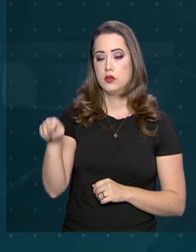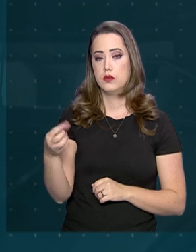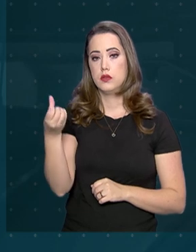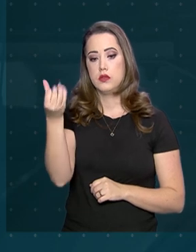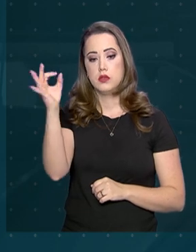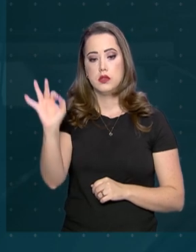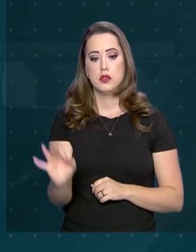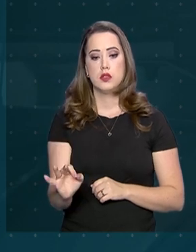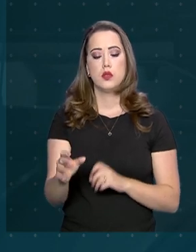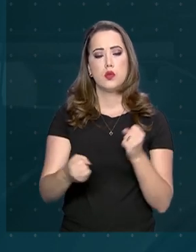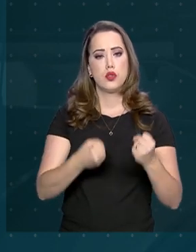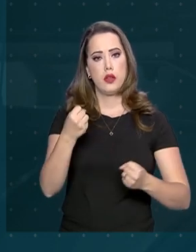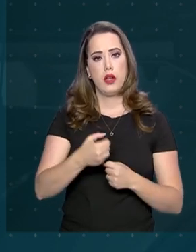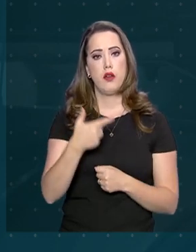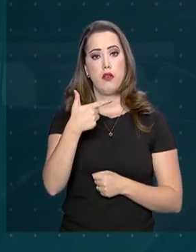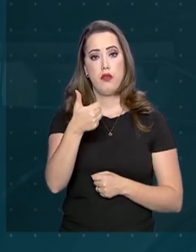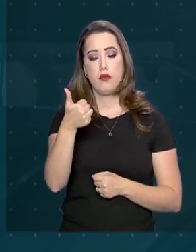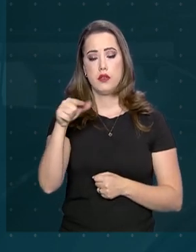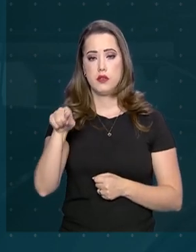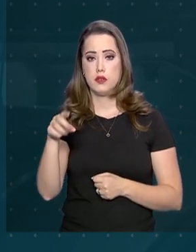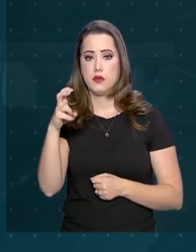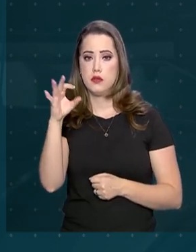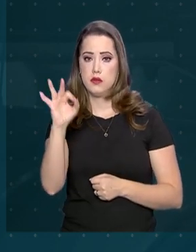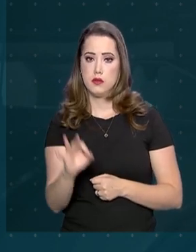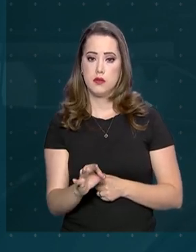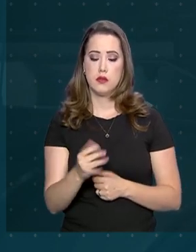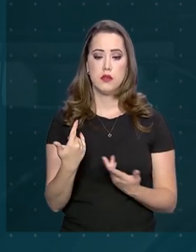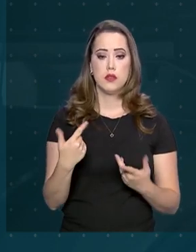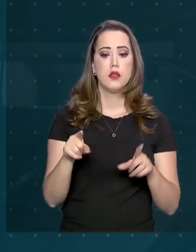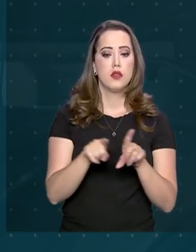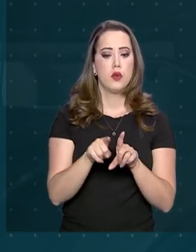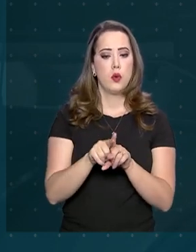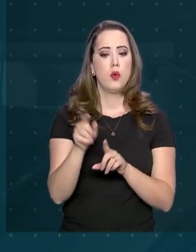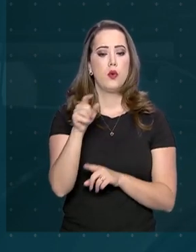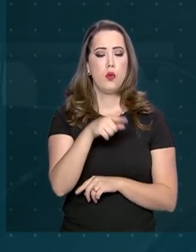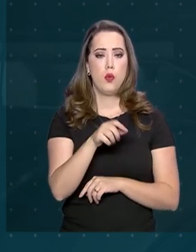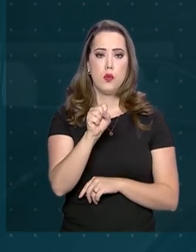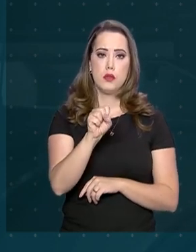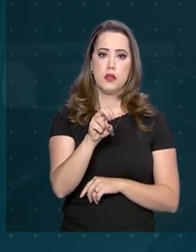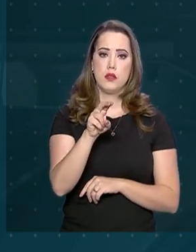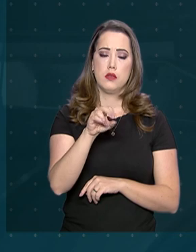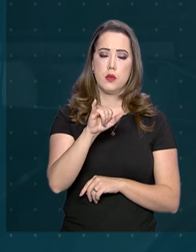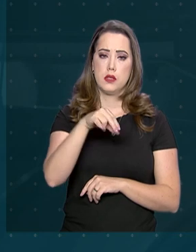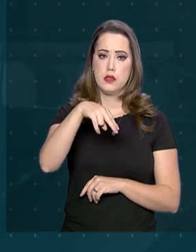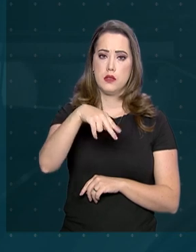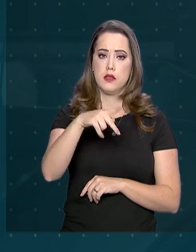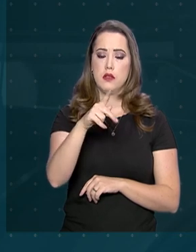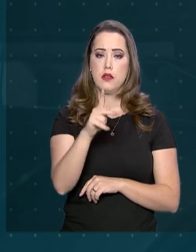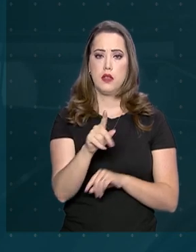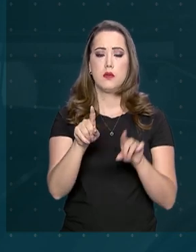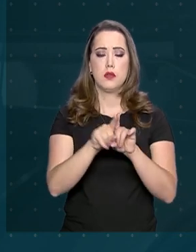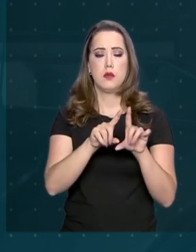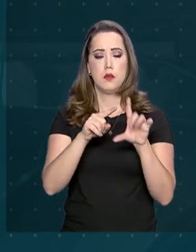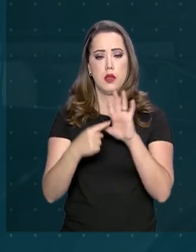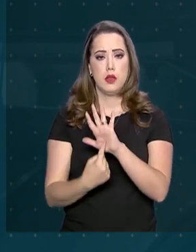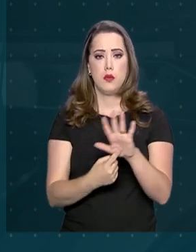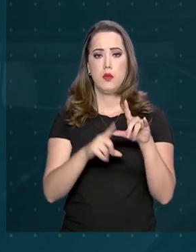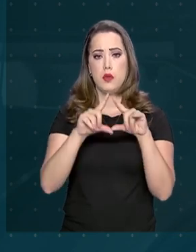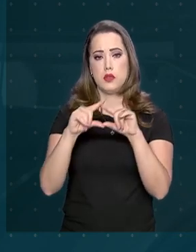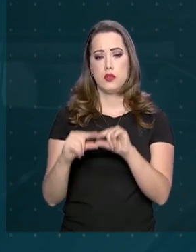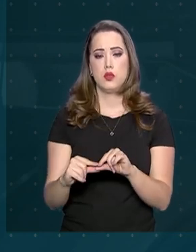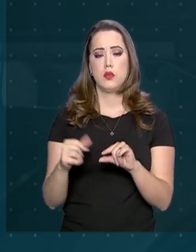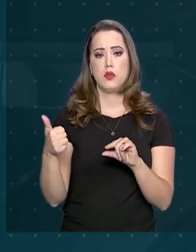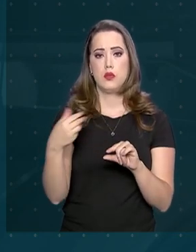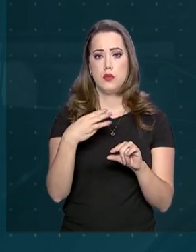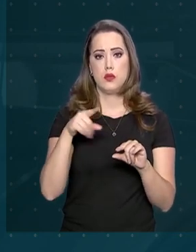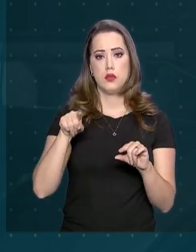queda de 27,5%. Os dados do Sinesp também revelam uma redução de 13,6%